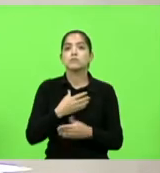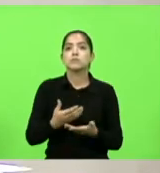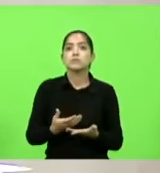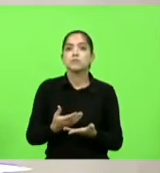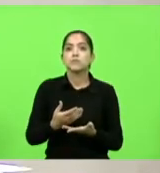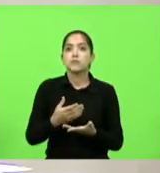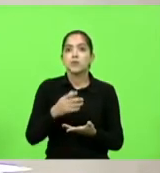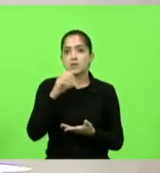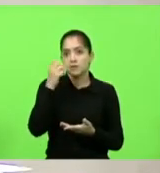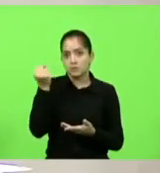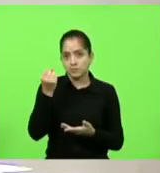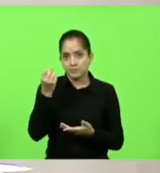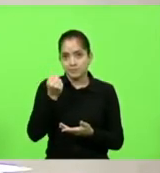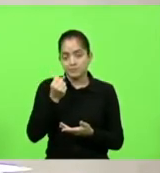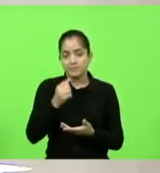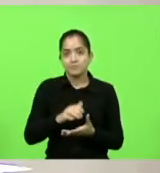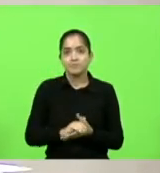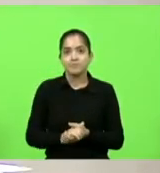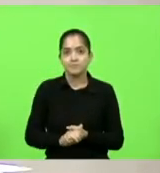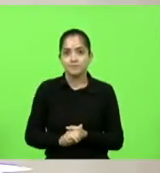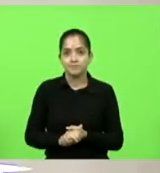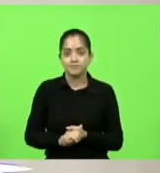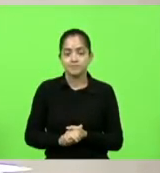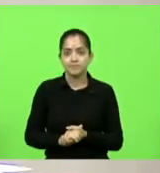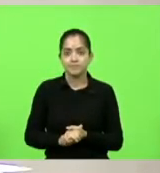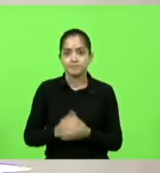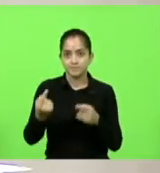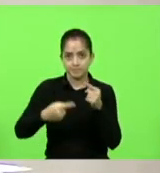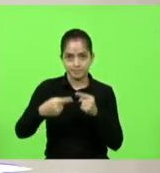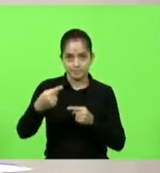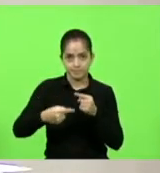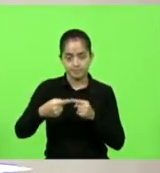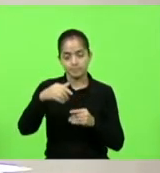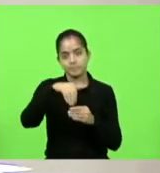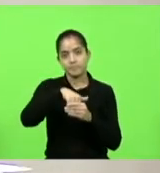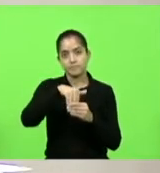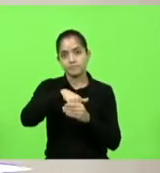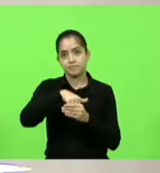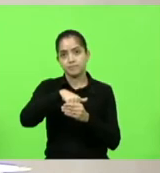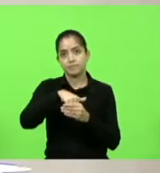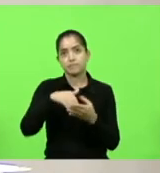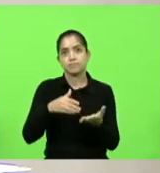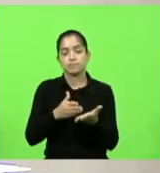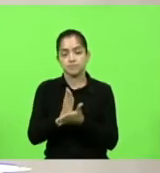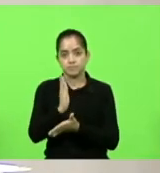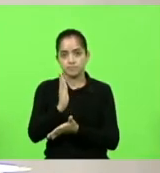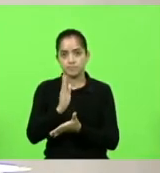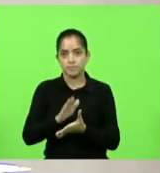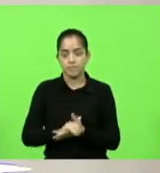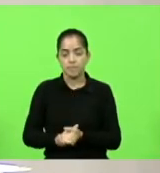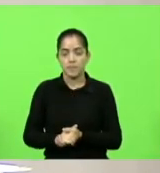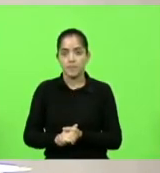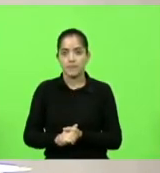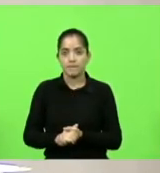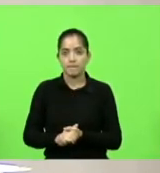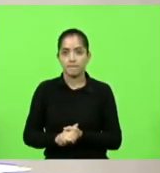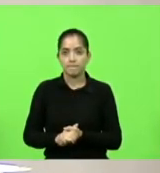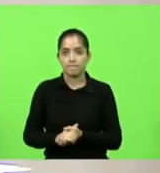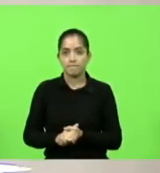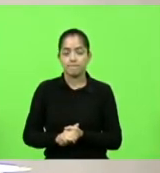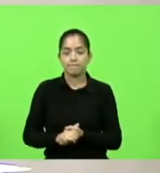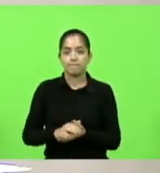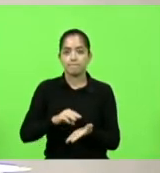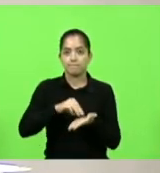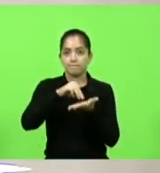leite. Em discussão? Em votação? Em aprovado. Moção nº